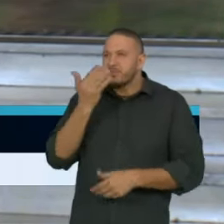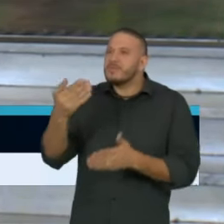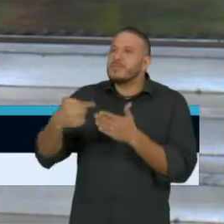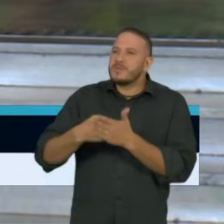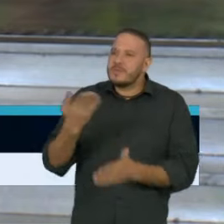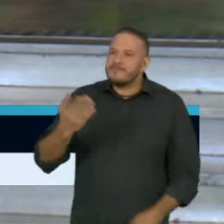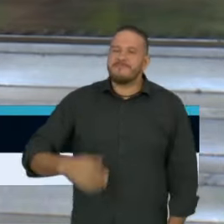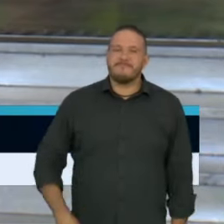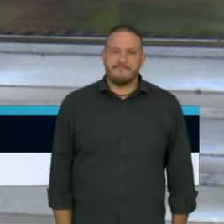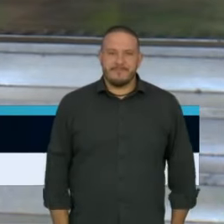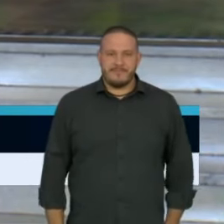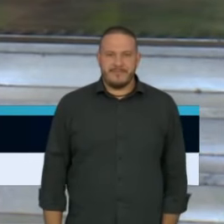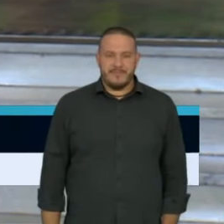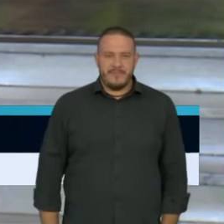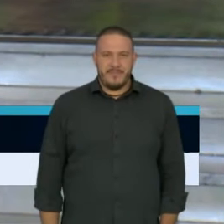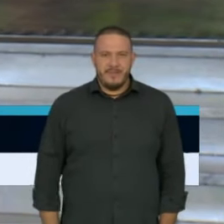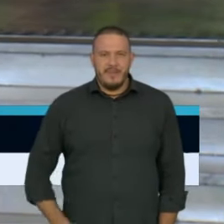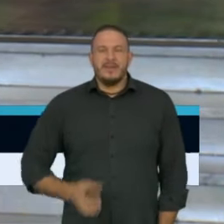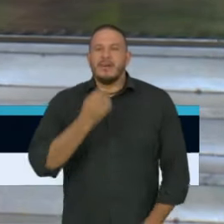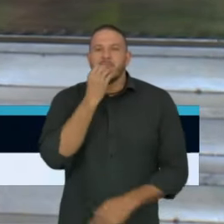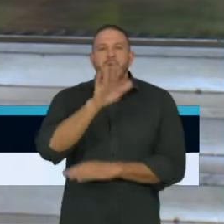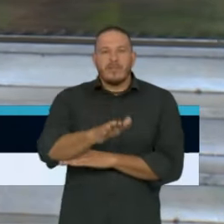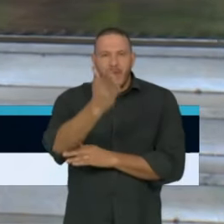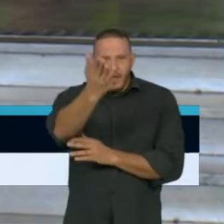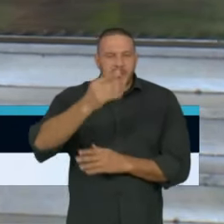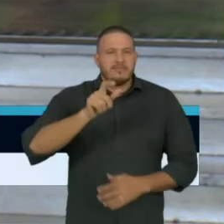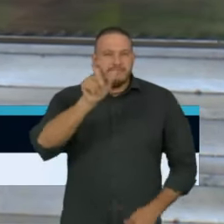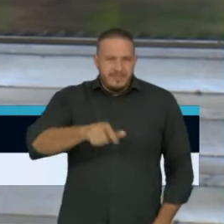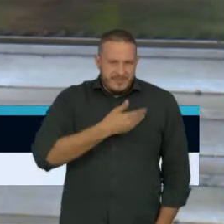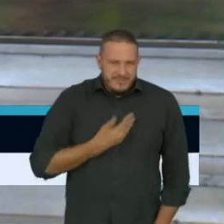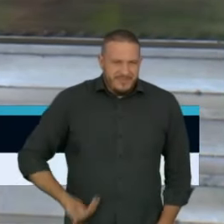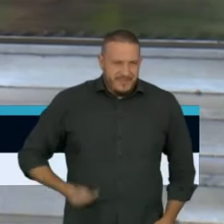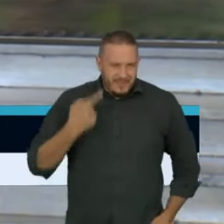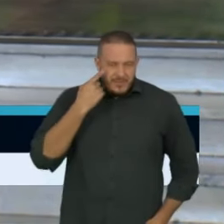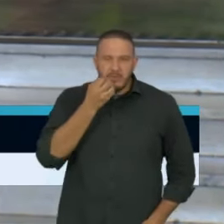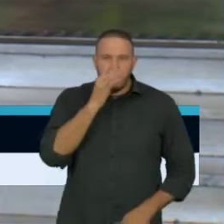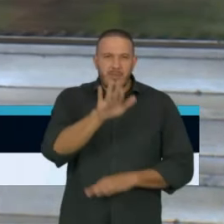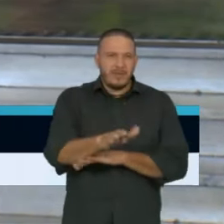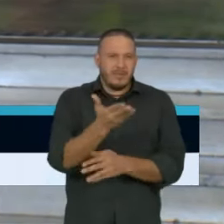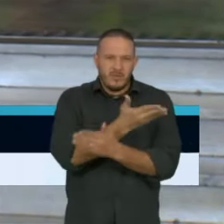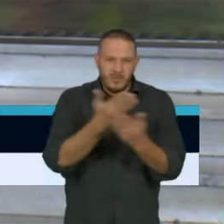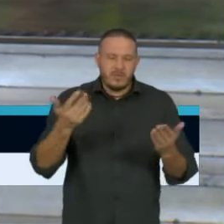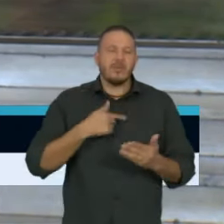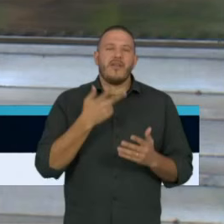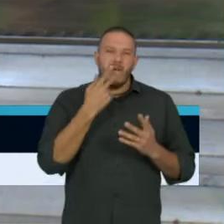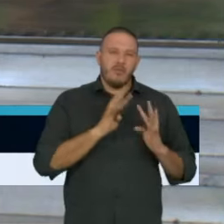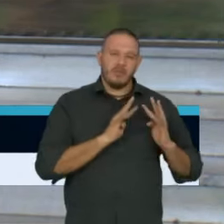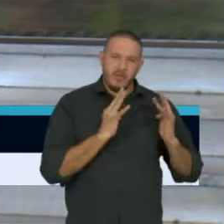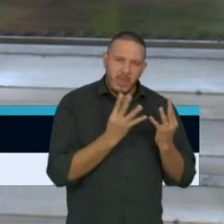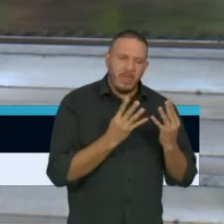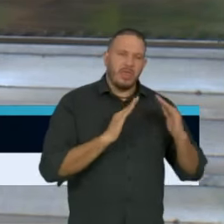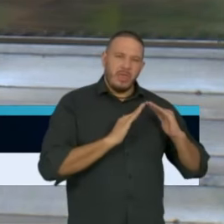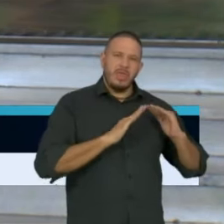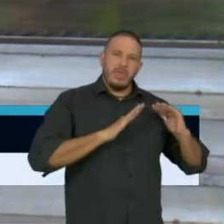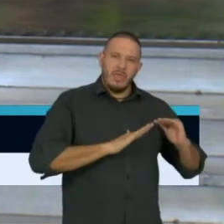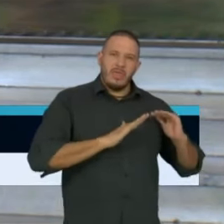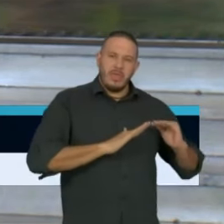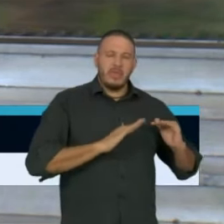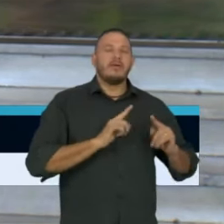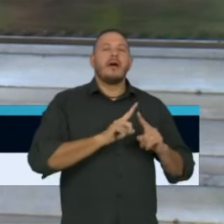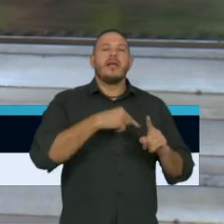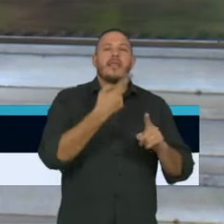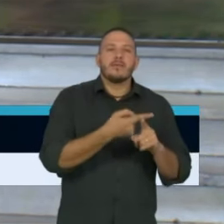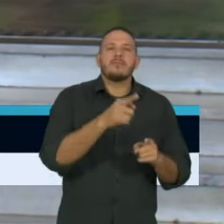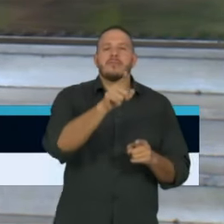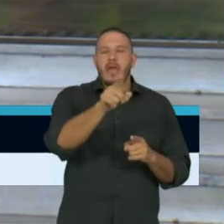Boa tarde, governador. Boa tarde a todos. Olha, a minha pergunta é em relação, muito se fala na questão da quarentena, de ficar em casa e tudo mais. Além dessa